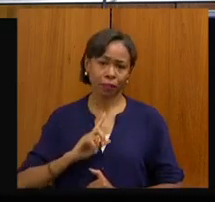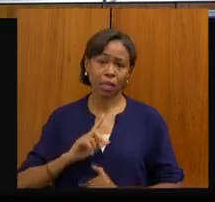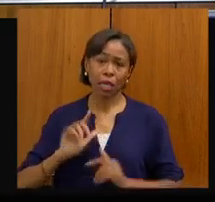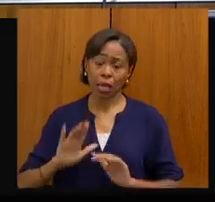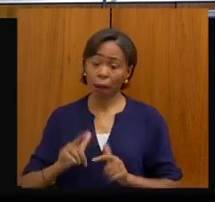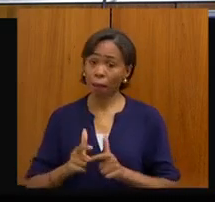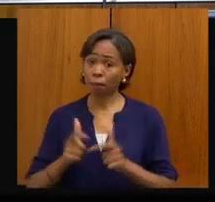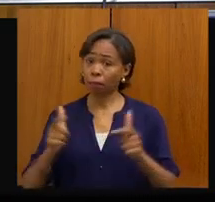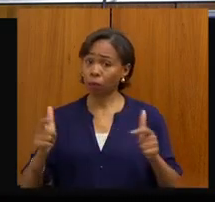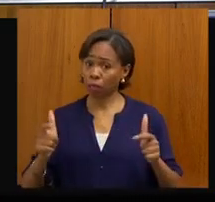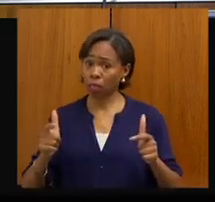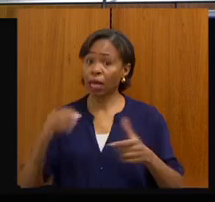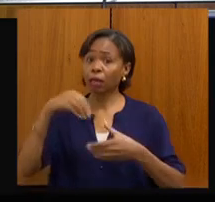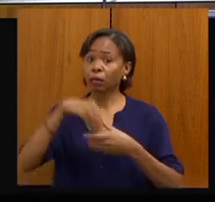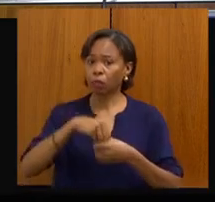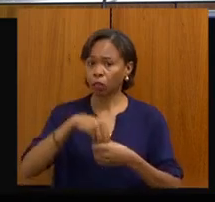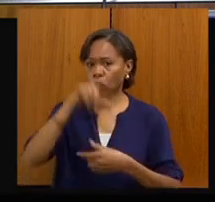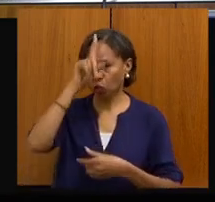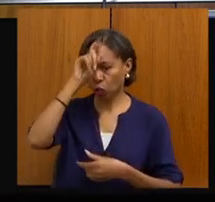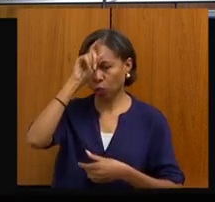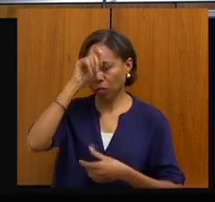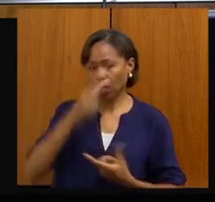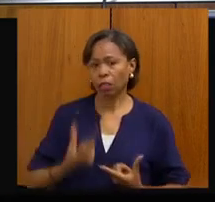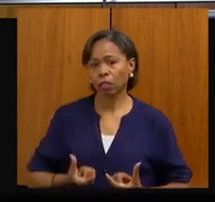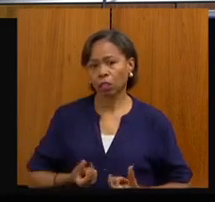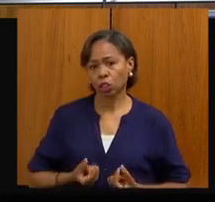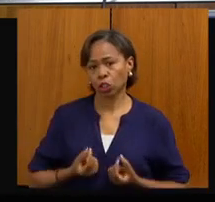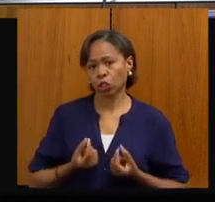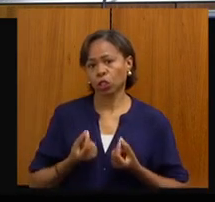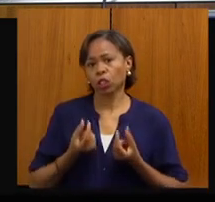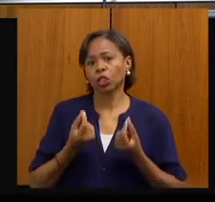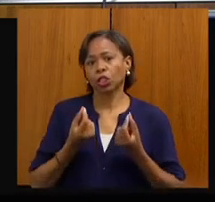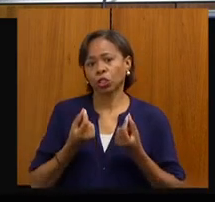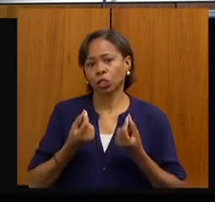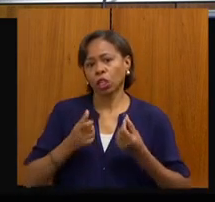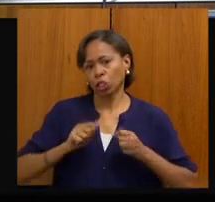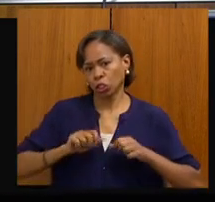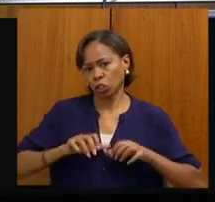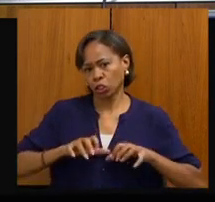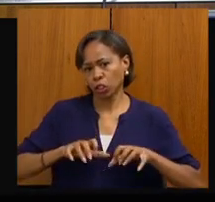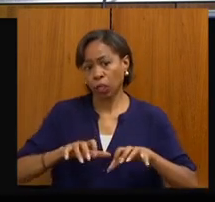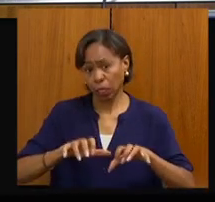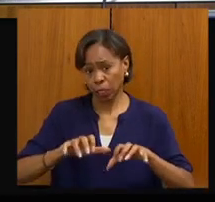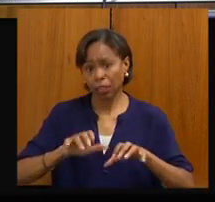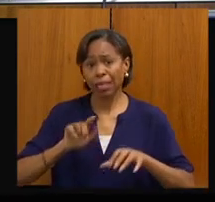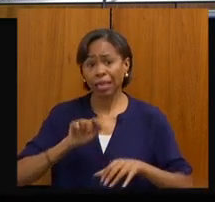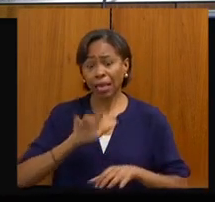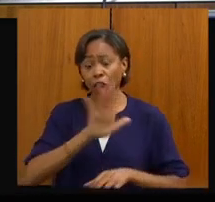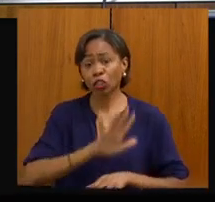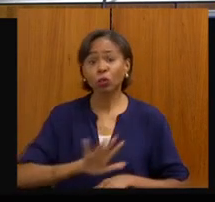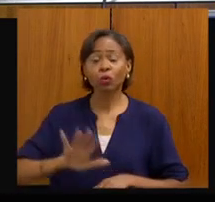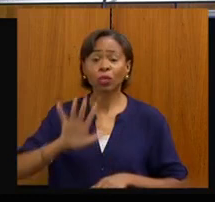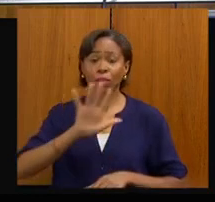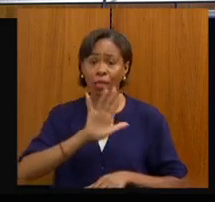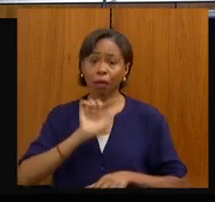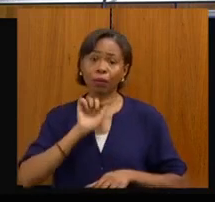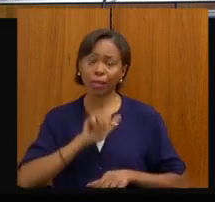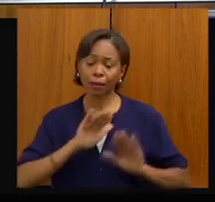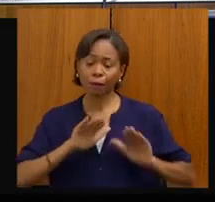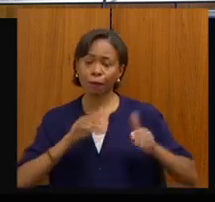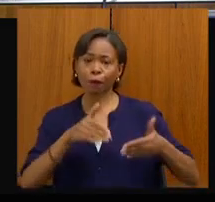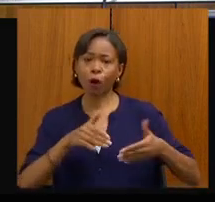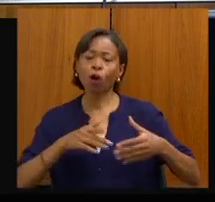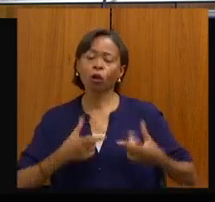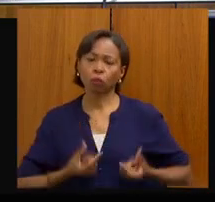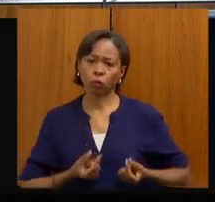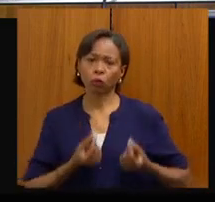desses leitos estão em hospitais oncológicos, hospitais gerais que fazem oncologia, que vão poder, então, ter uma rede mais